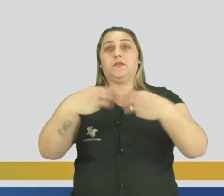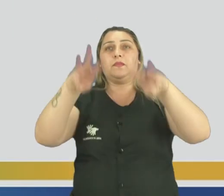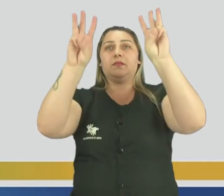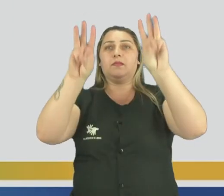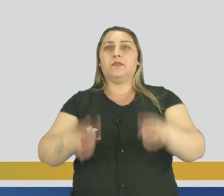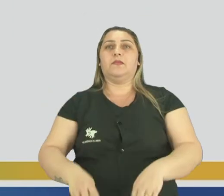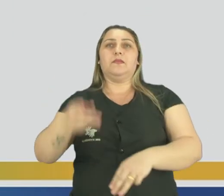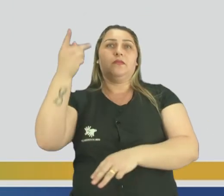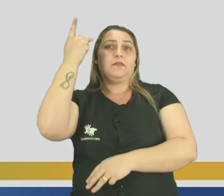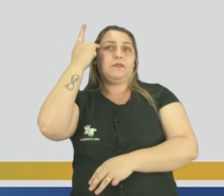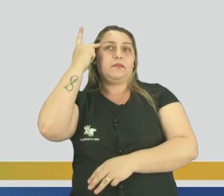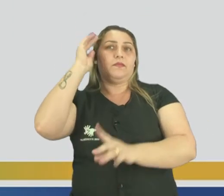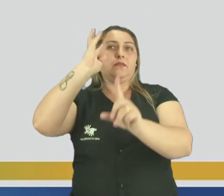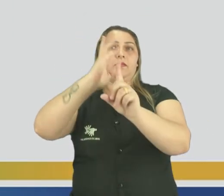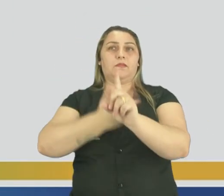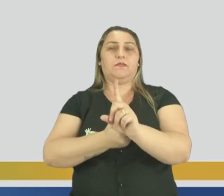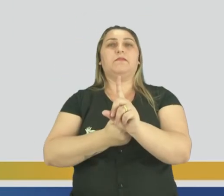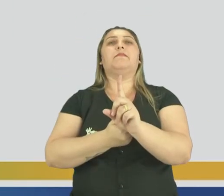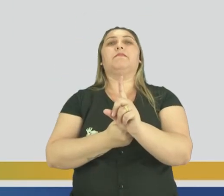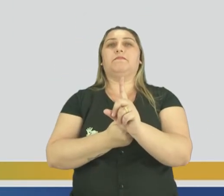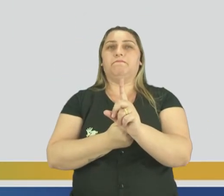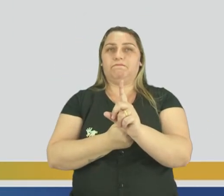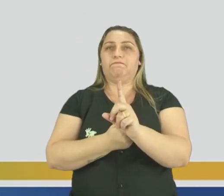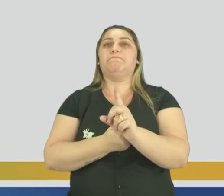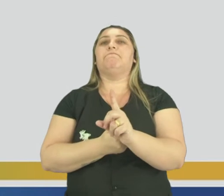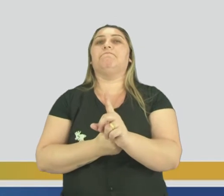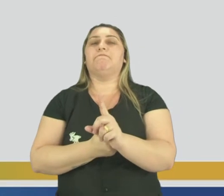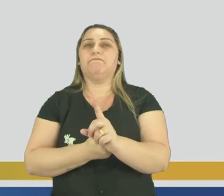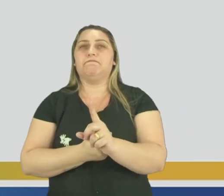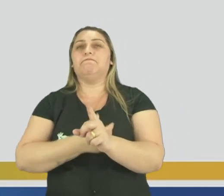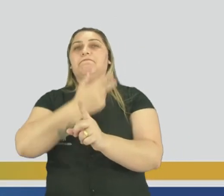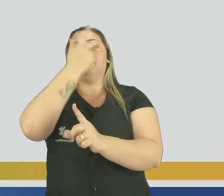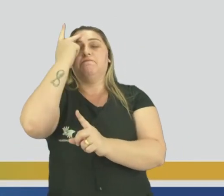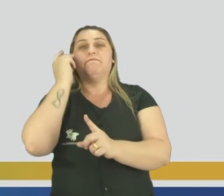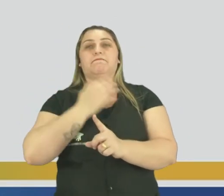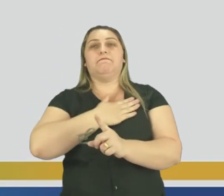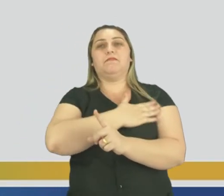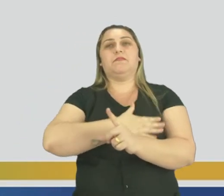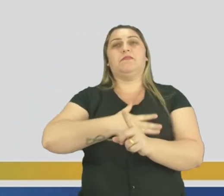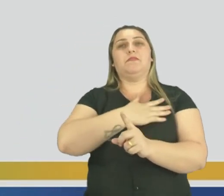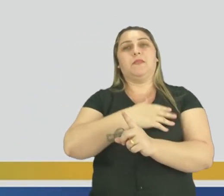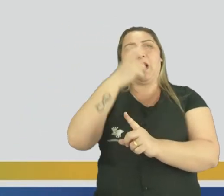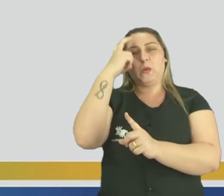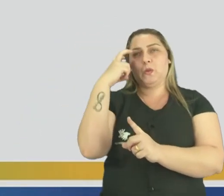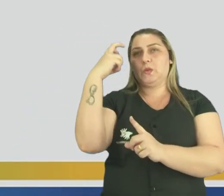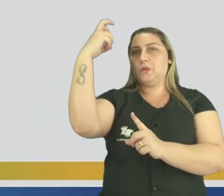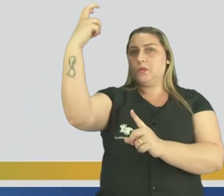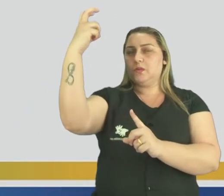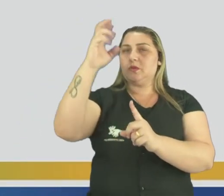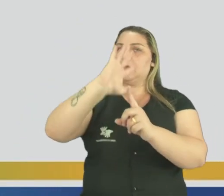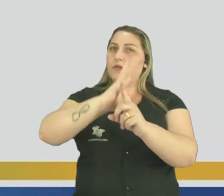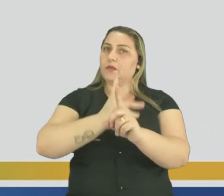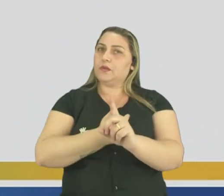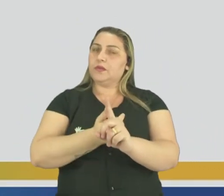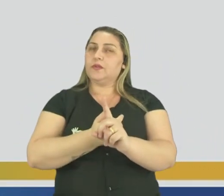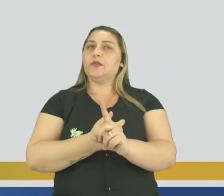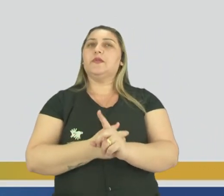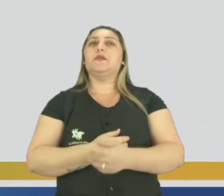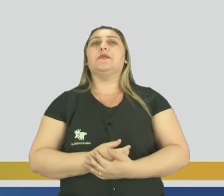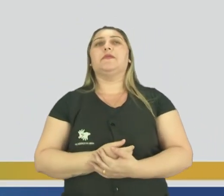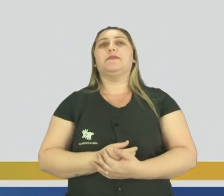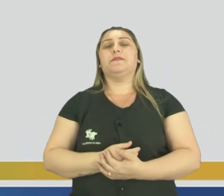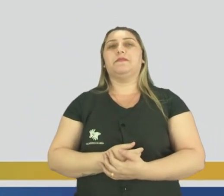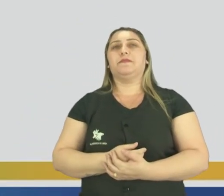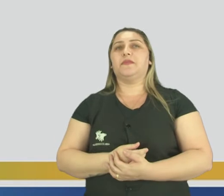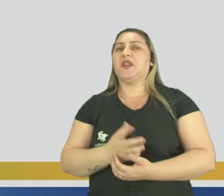E o Museu de Arte de São Paulo. Isso aqui é para pessoas que gostam, né? Dessa parte cultural. Algumas pessoas não.